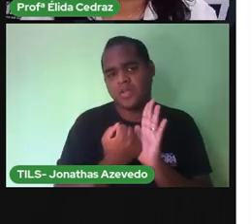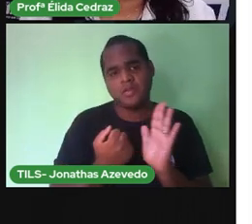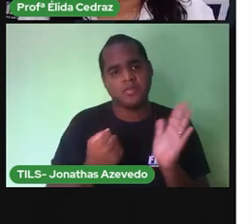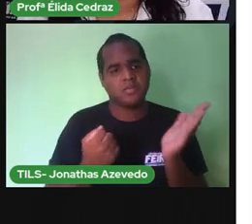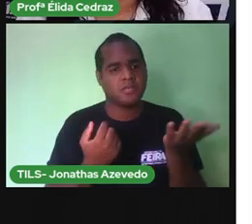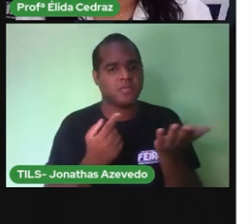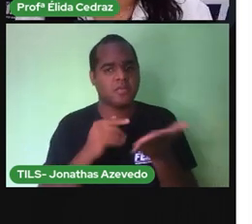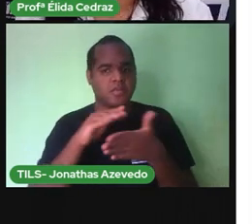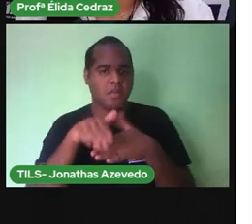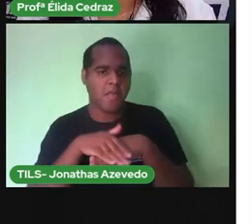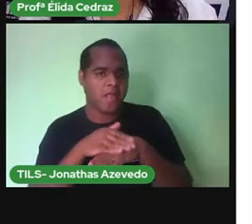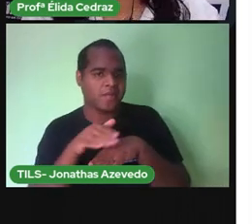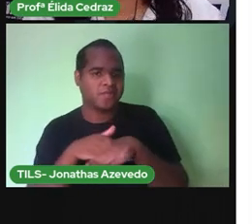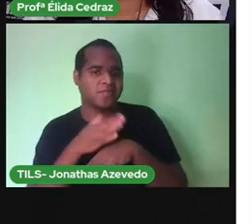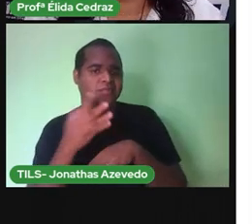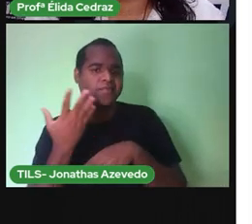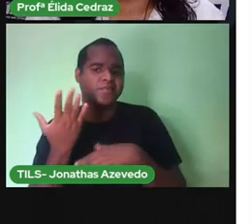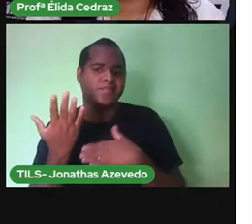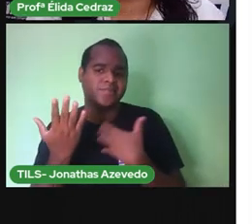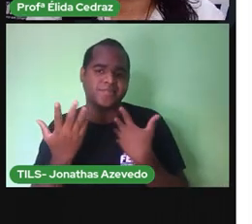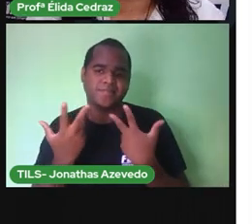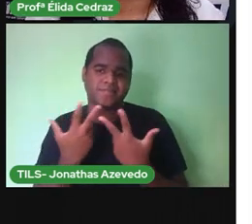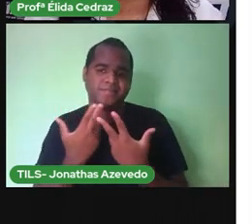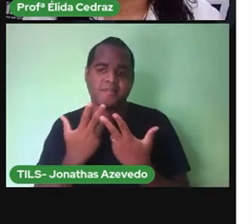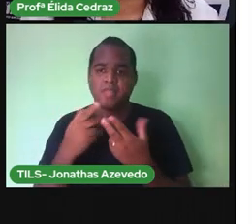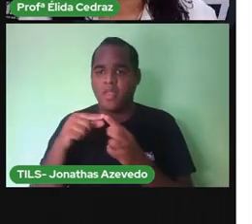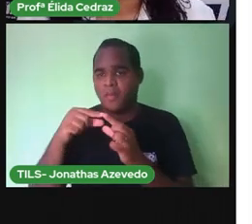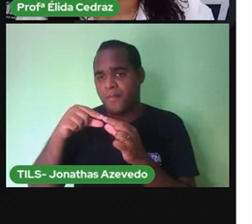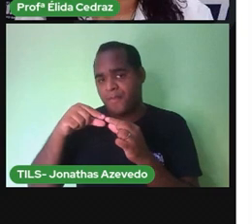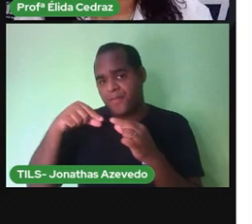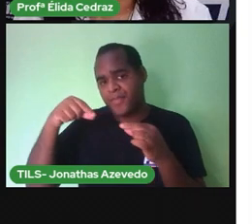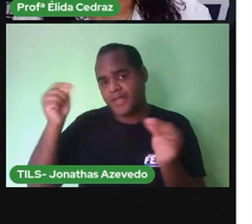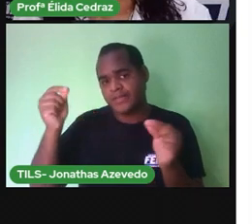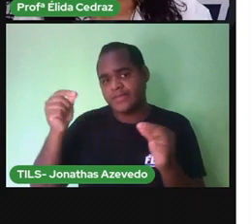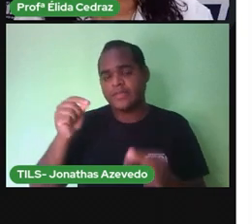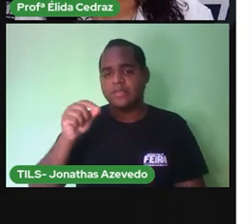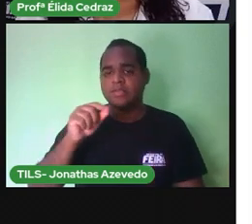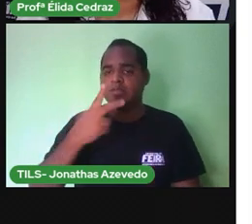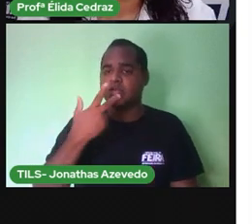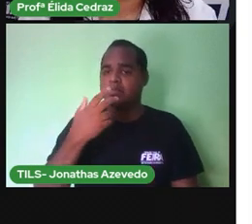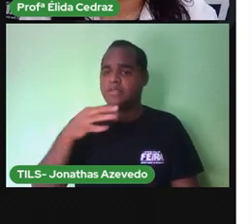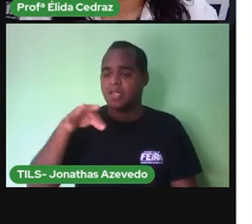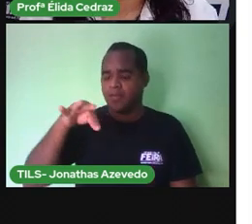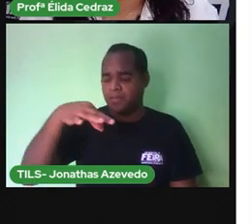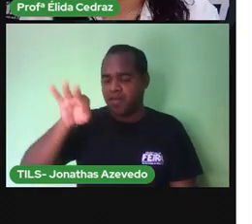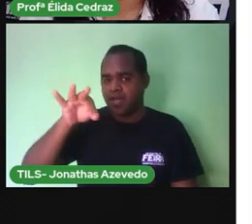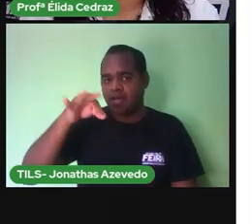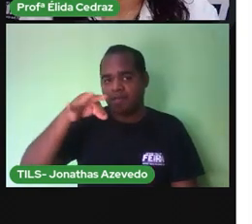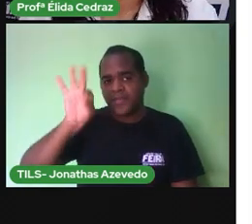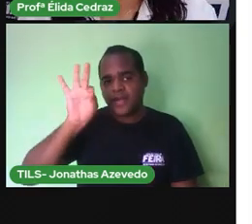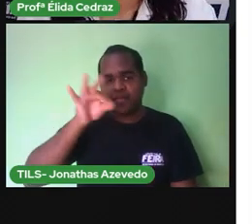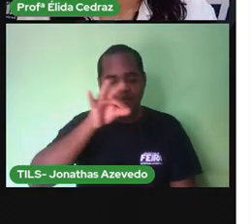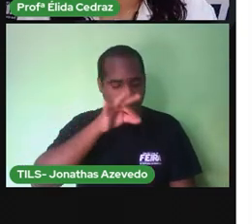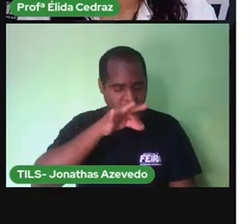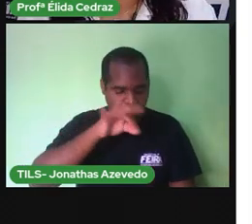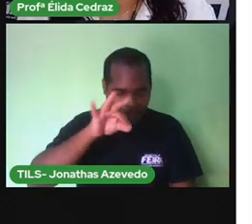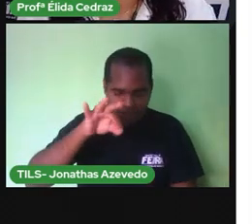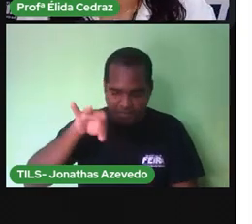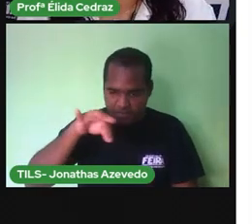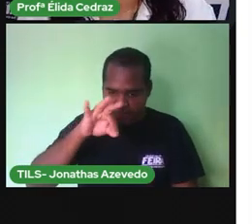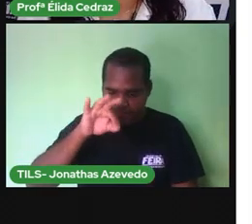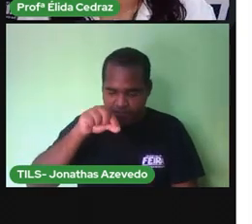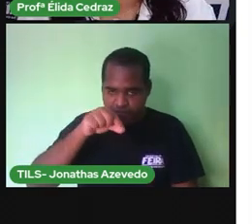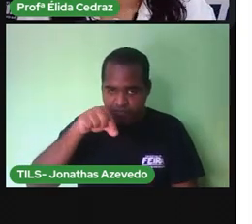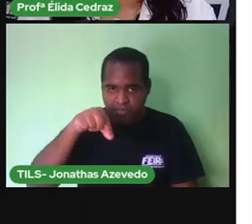sapatinho. Essa pena aí é uma pena de inteiro. Era como as pessoas escreviam